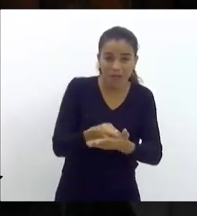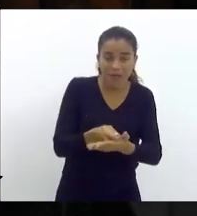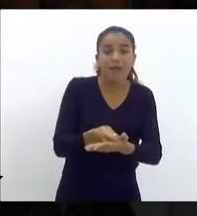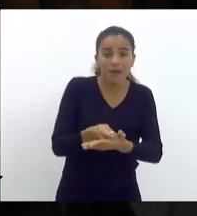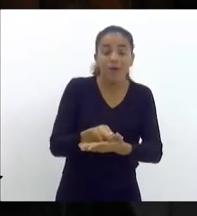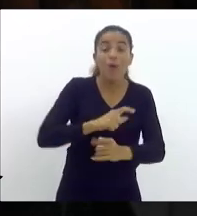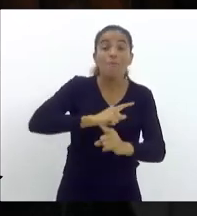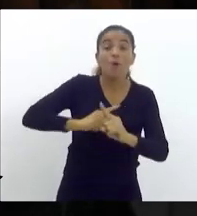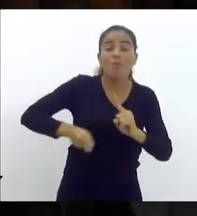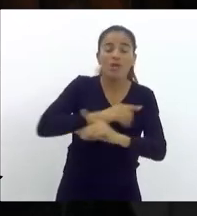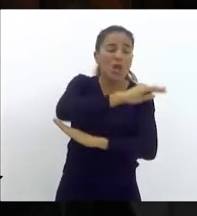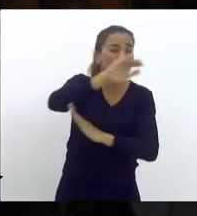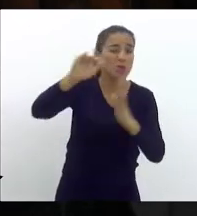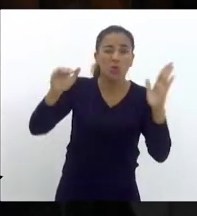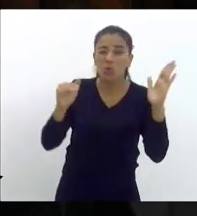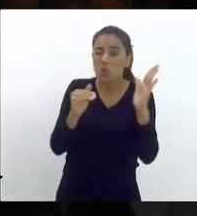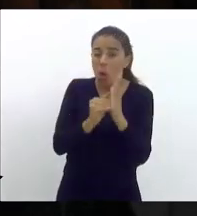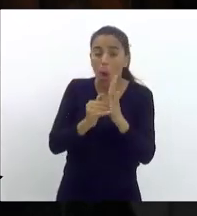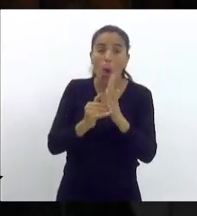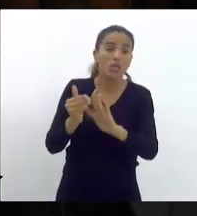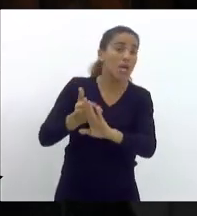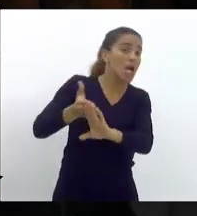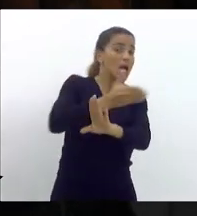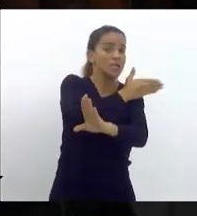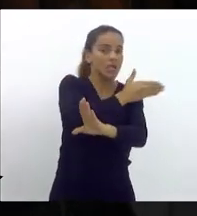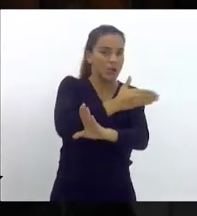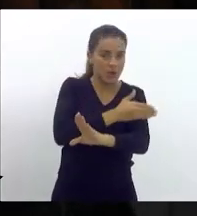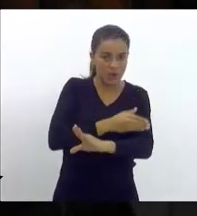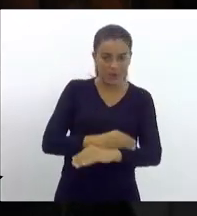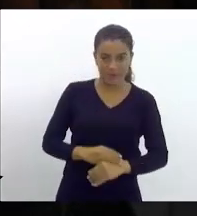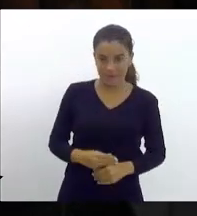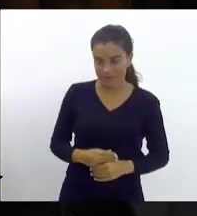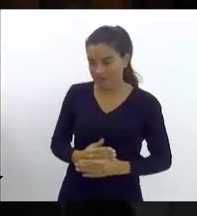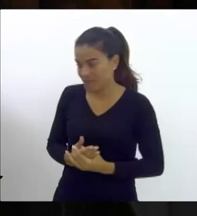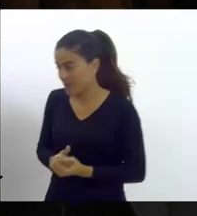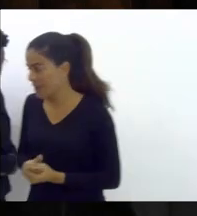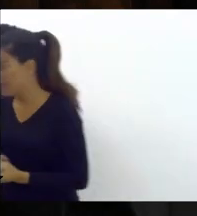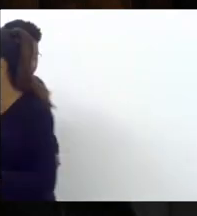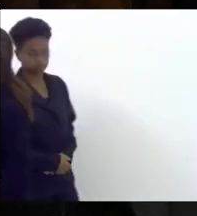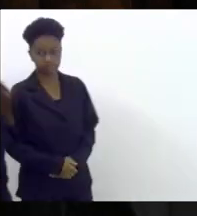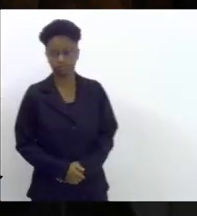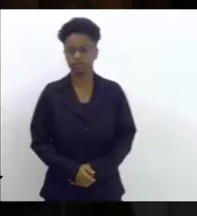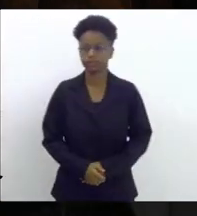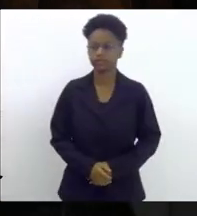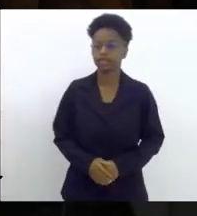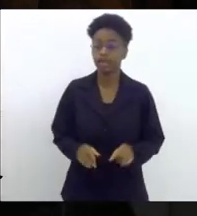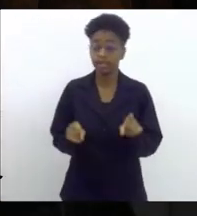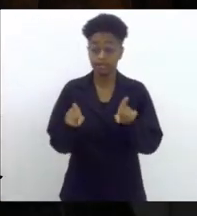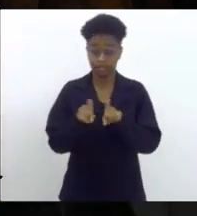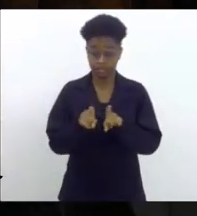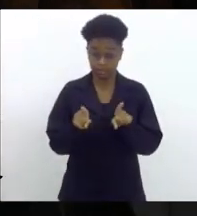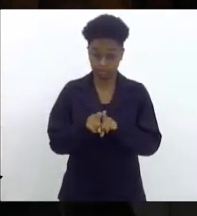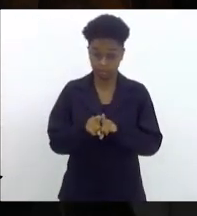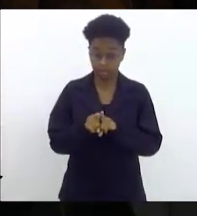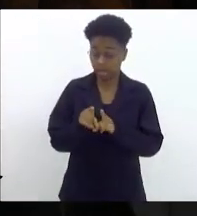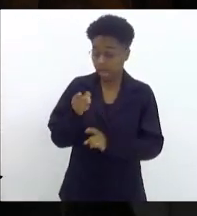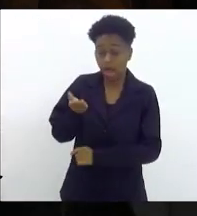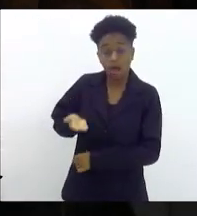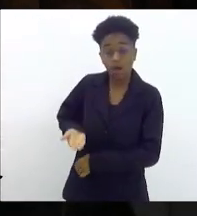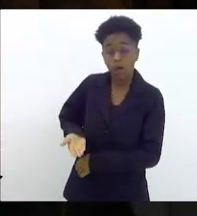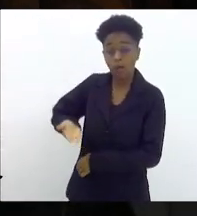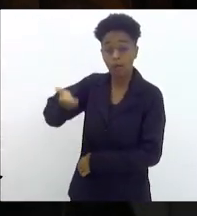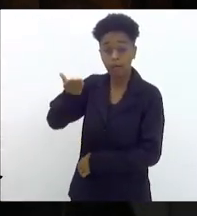ficam proibidas todas as medidas anteriores do um ano. e, além do mais, aumento